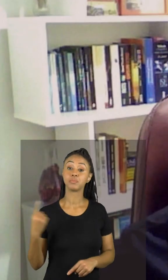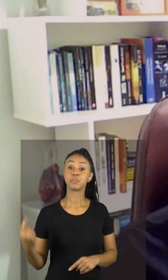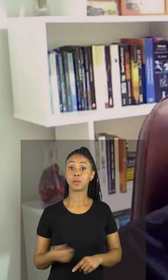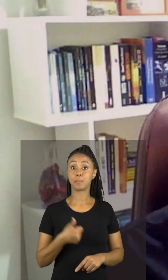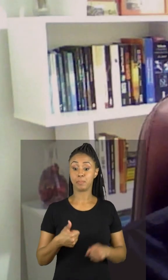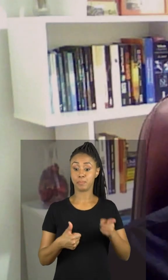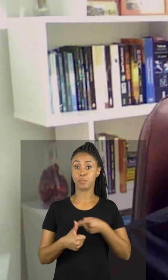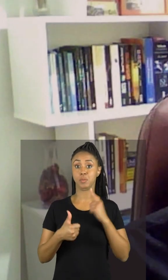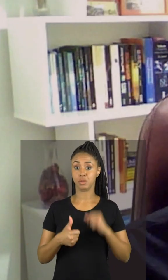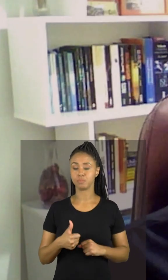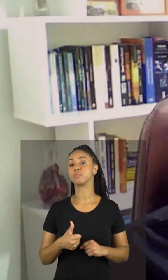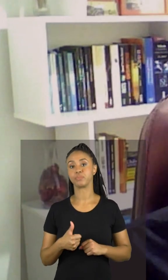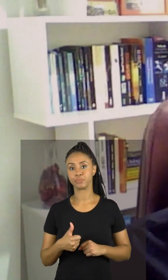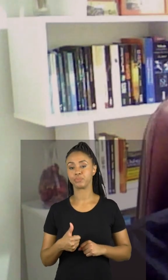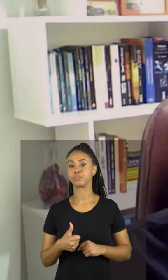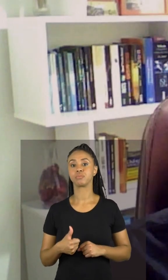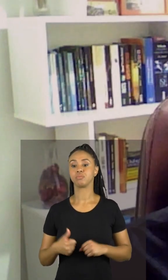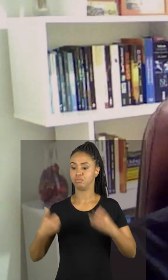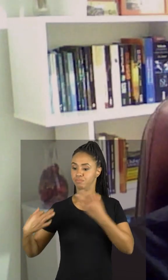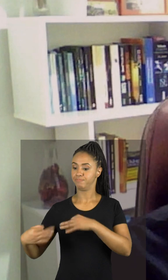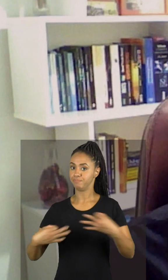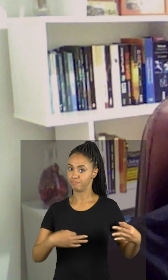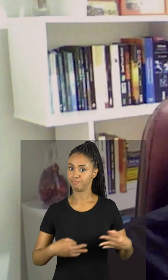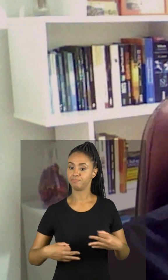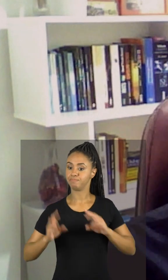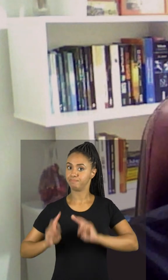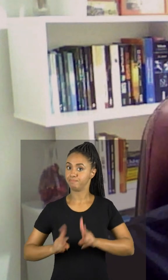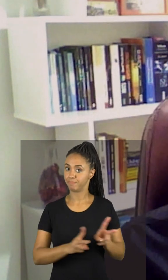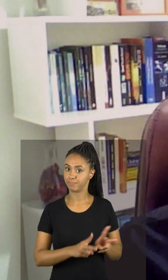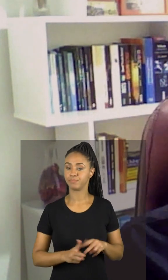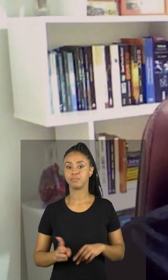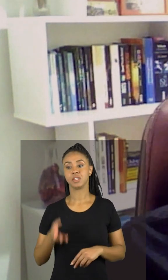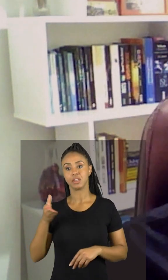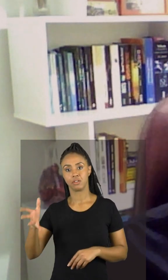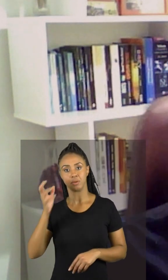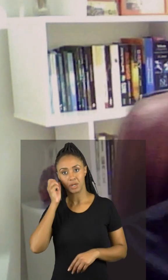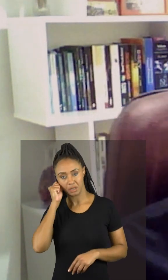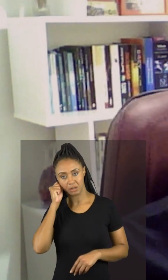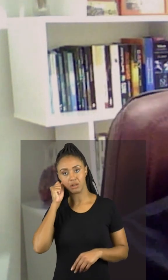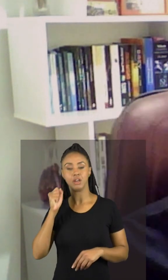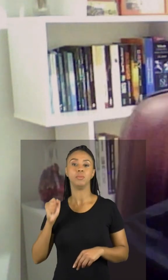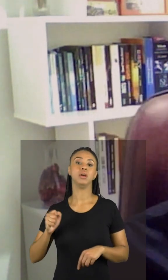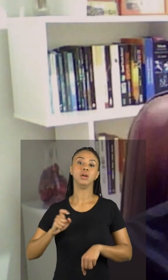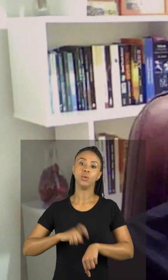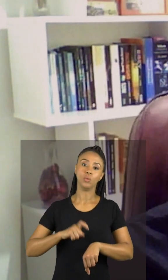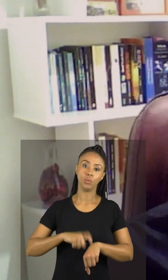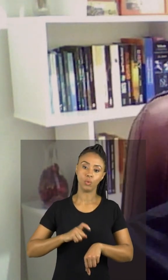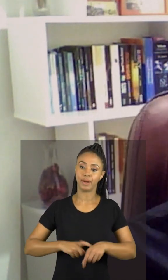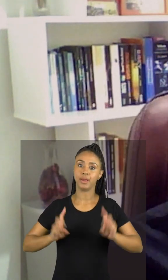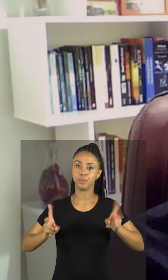primeiro de tudo estabelecer uma rotina regular tá bom ir para a cama e acordar sempre